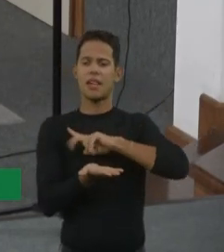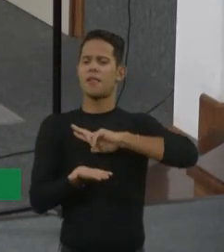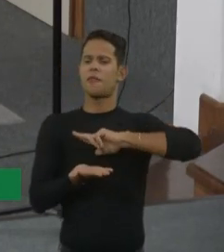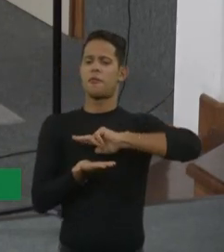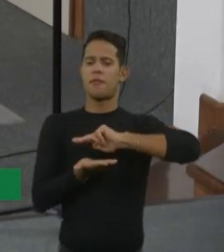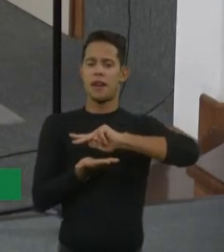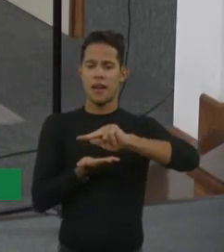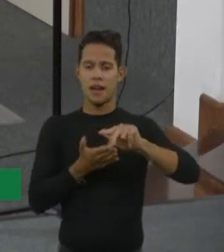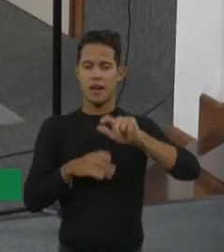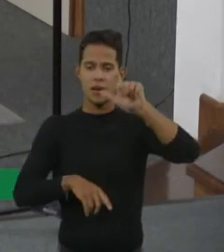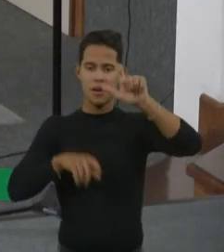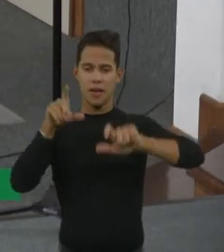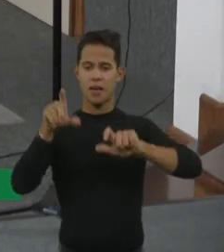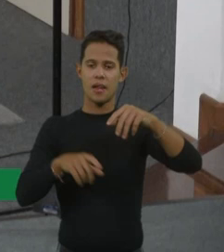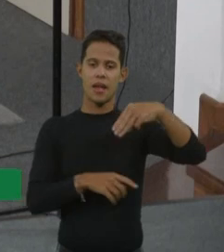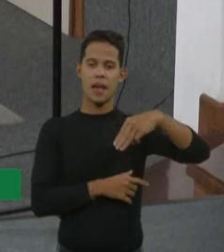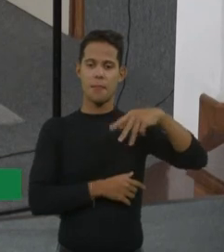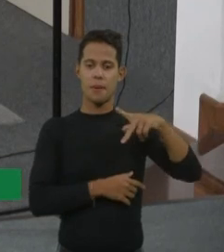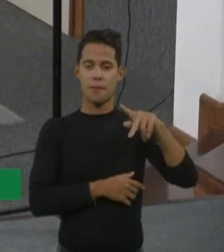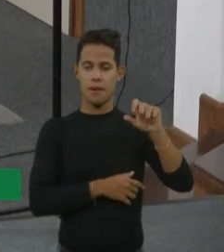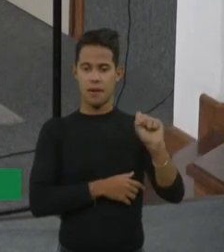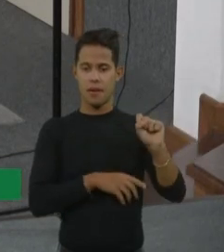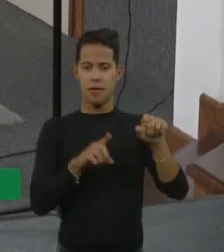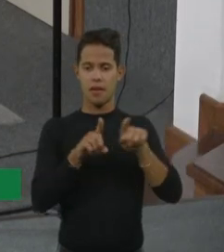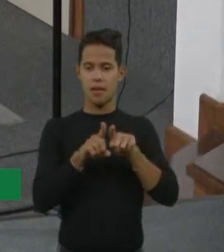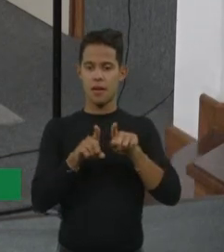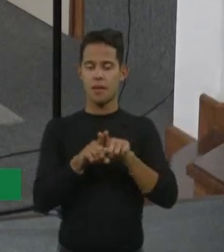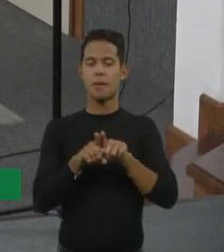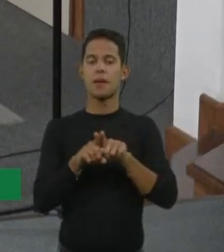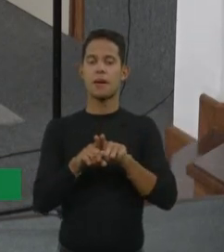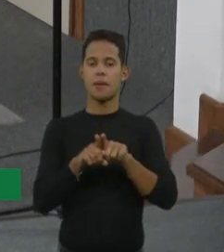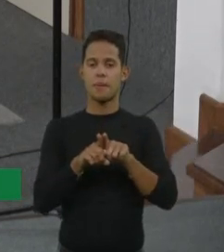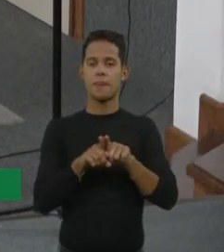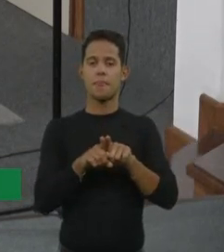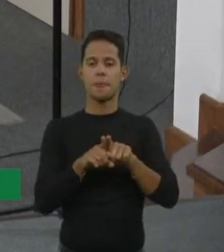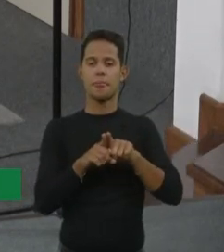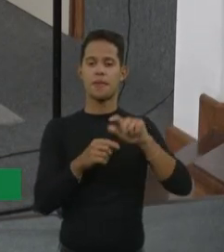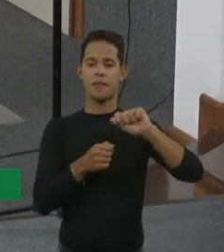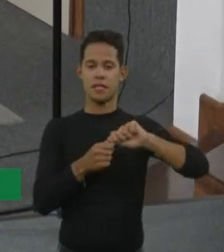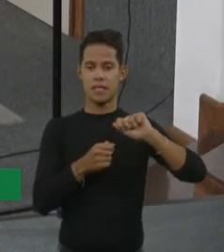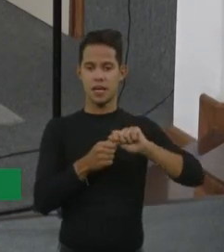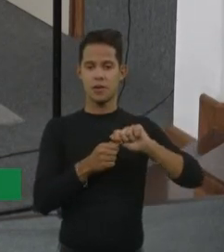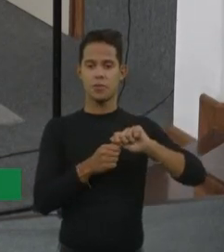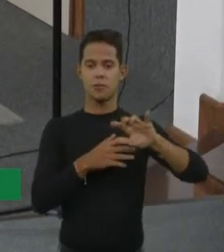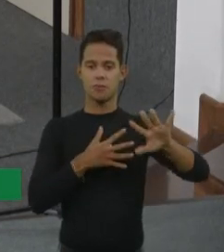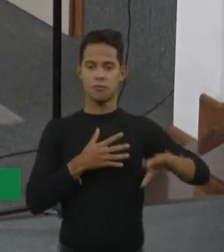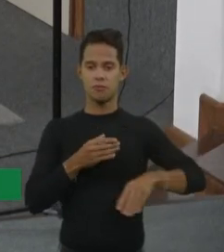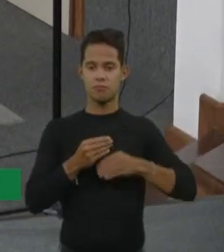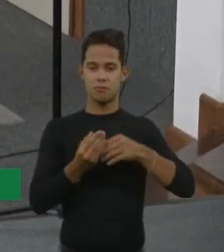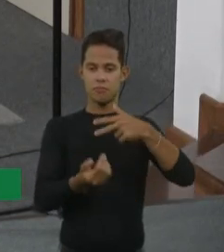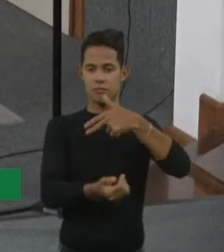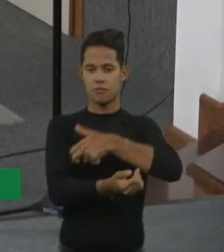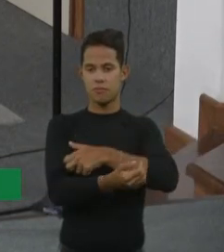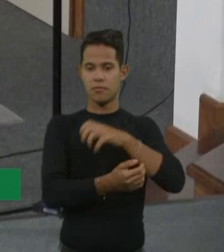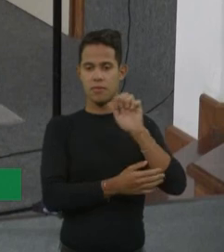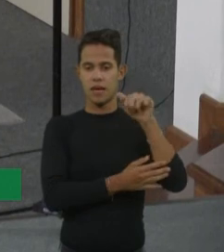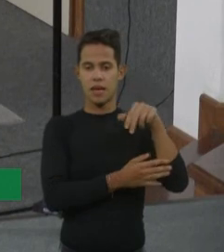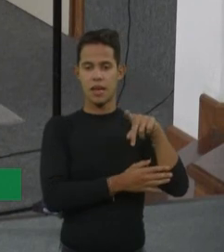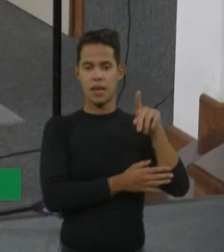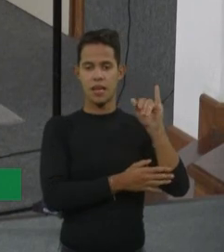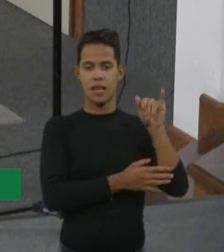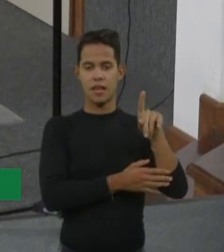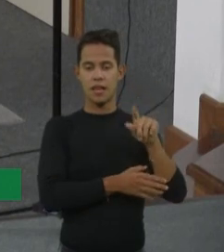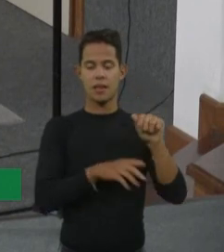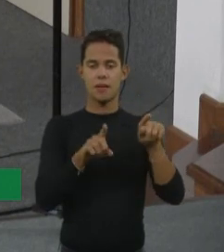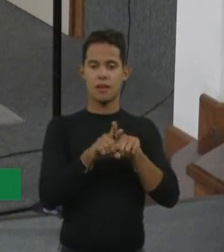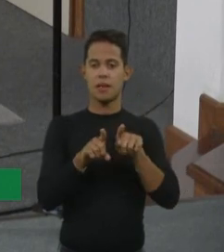MPS e Goxê fazendo a enzima. A gente tem o transplante de medula, como eu falei, principalmente